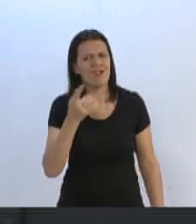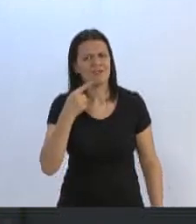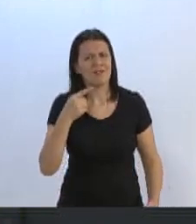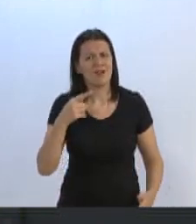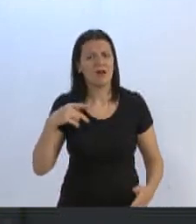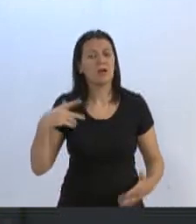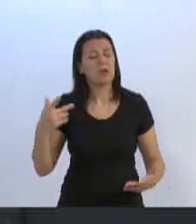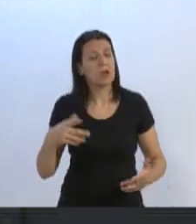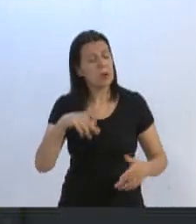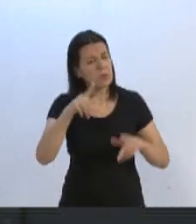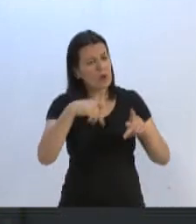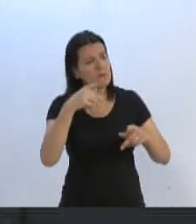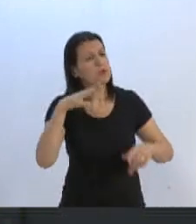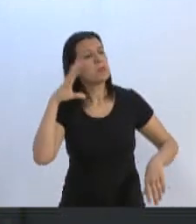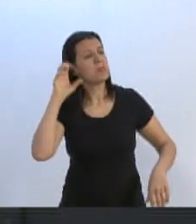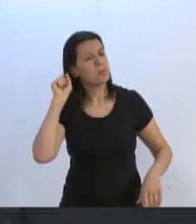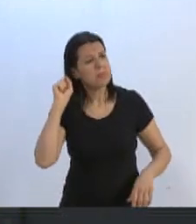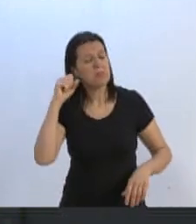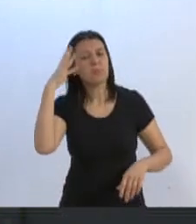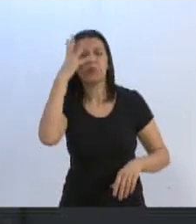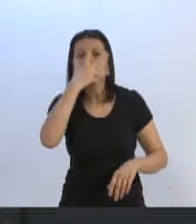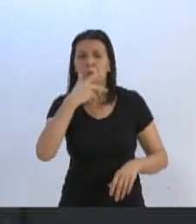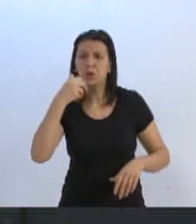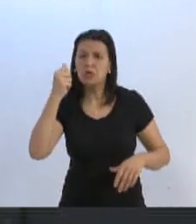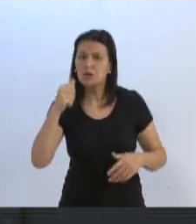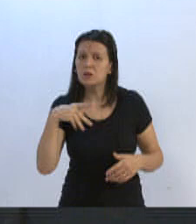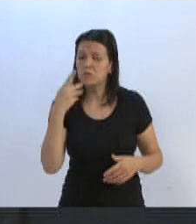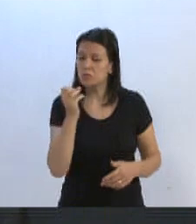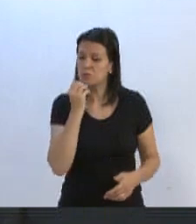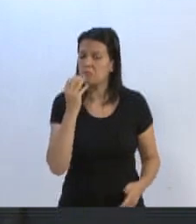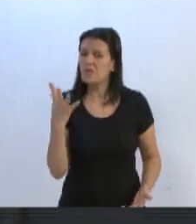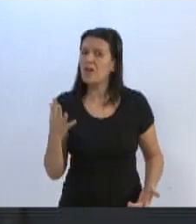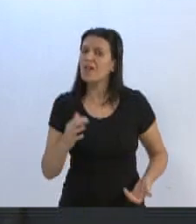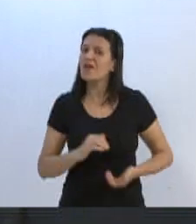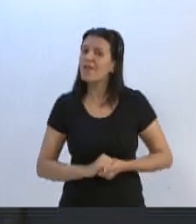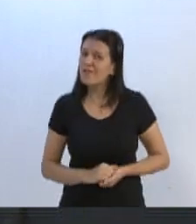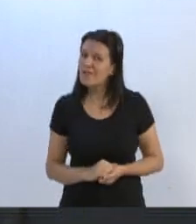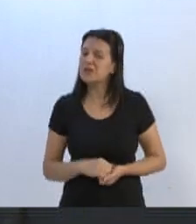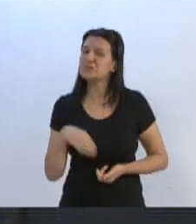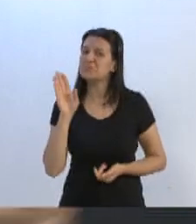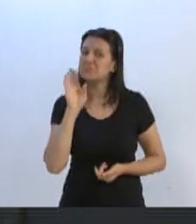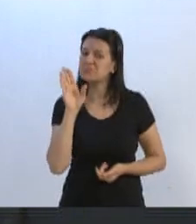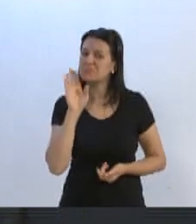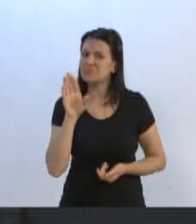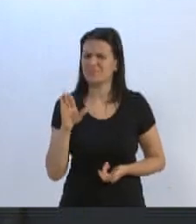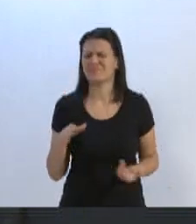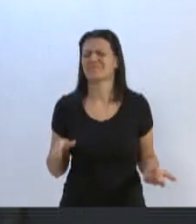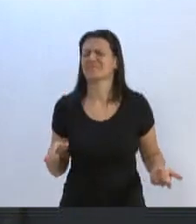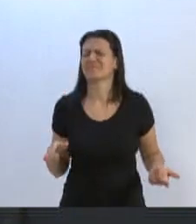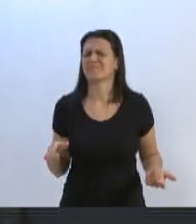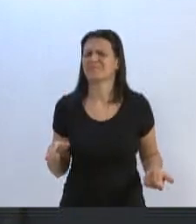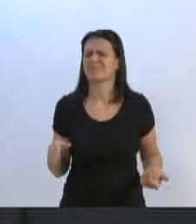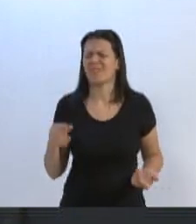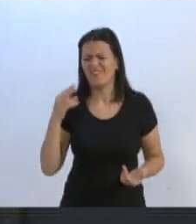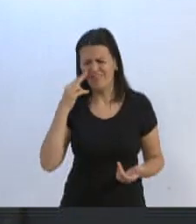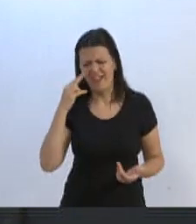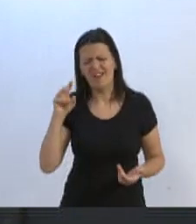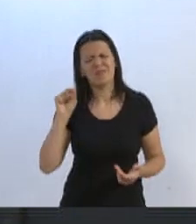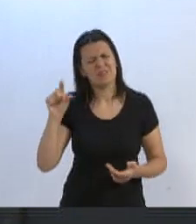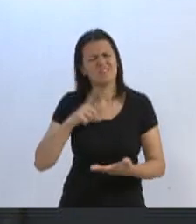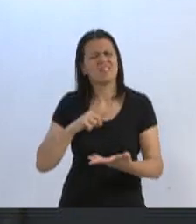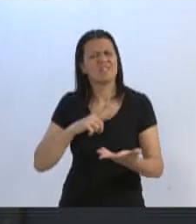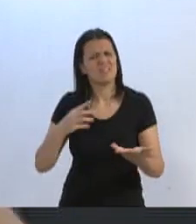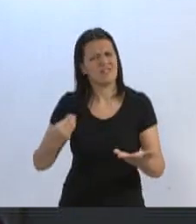vai escutar. Ai, que bonito. Eles estão falando bem. Vereador Caminha. Ai, que legal. Ele está defendendo. Defendendo? Vai lá. Vai procurar ver o que tem.